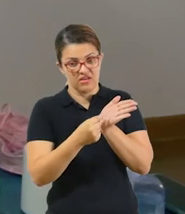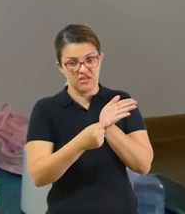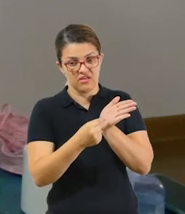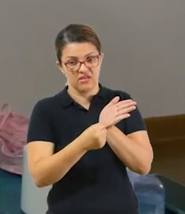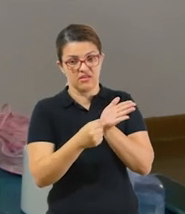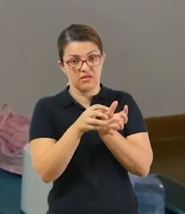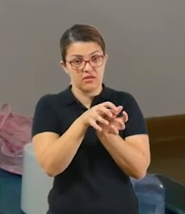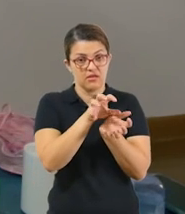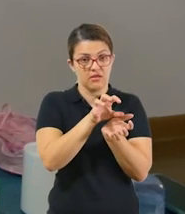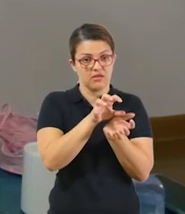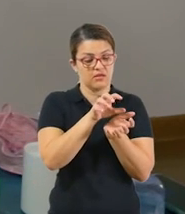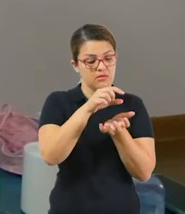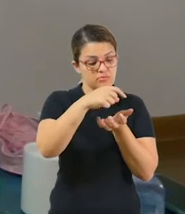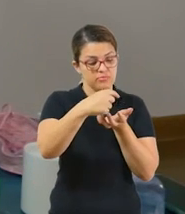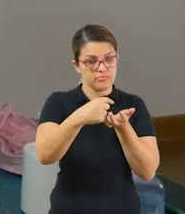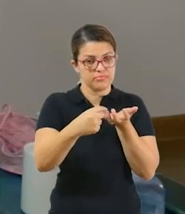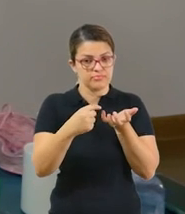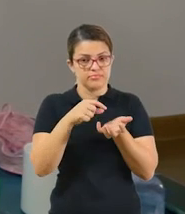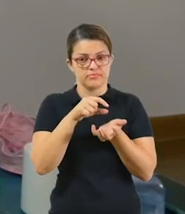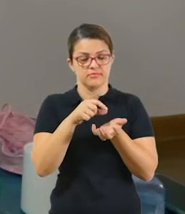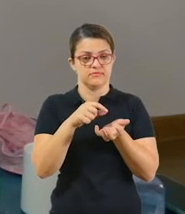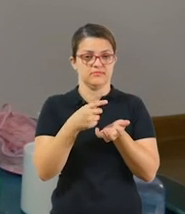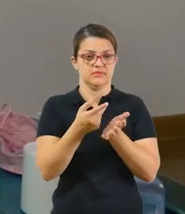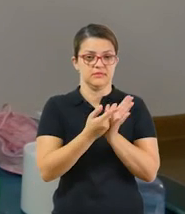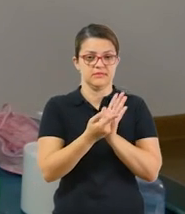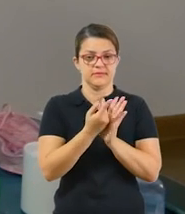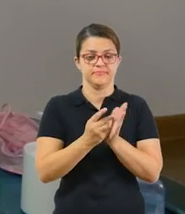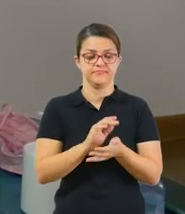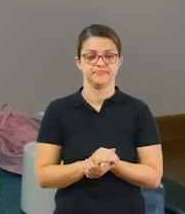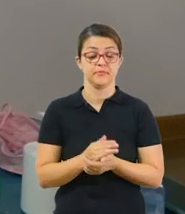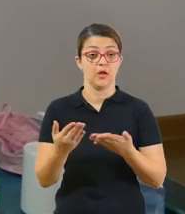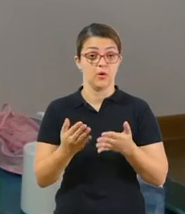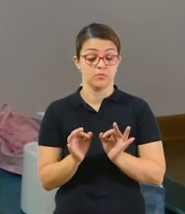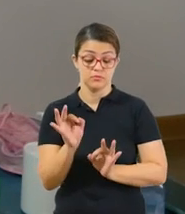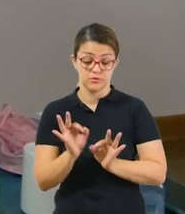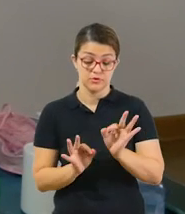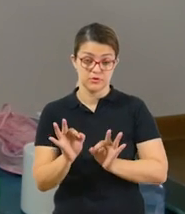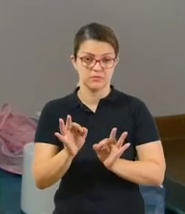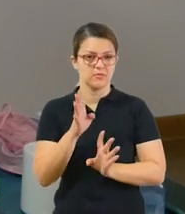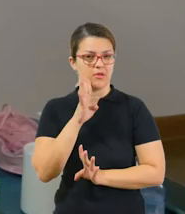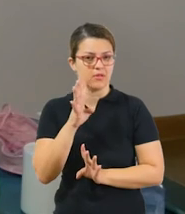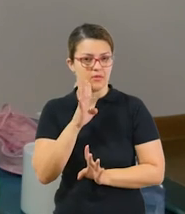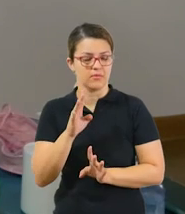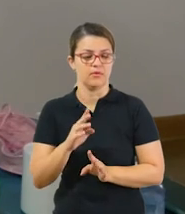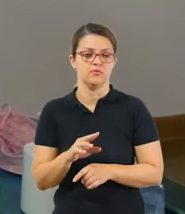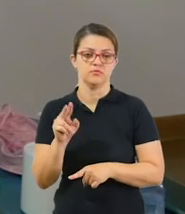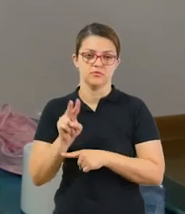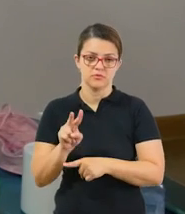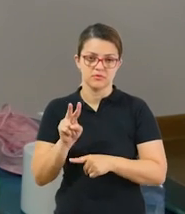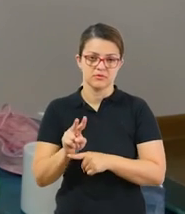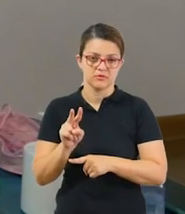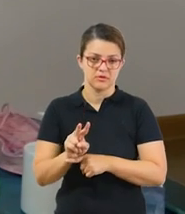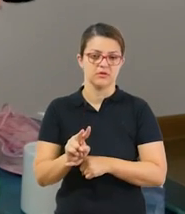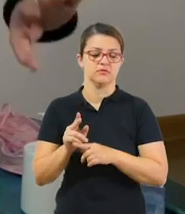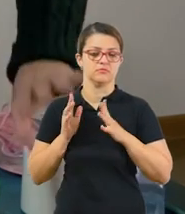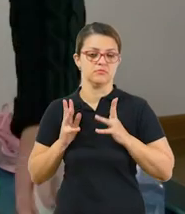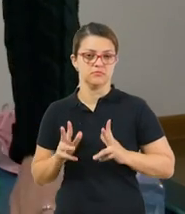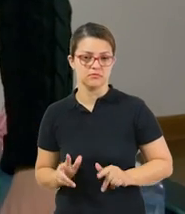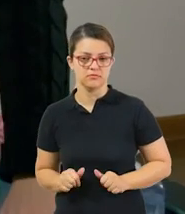Agora, vamos a um projeto muito legal sobre os cuidados básicos para manter a saúde.